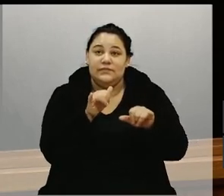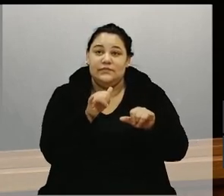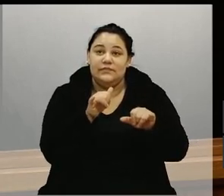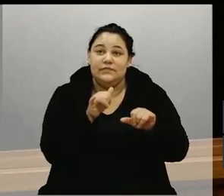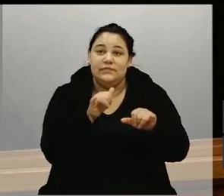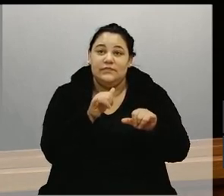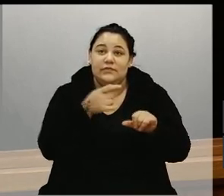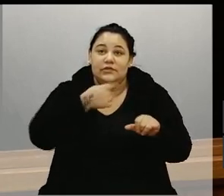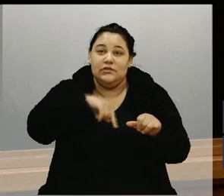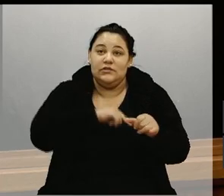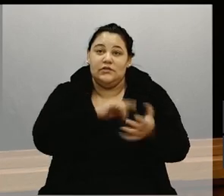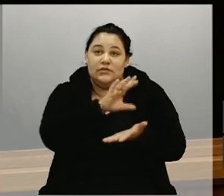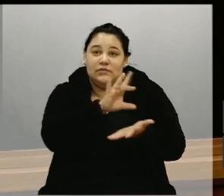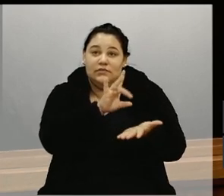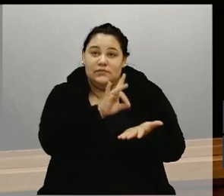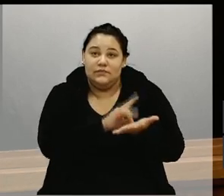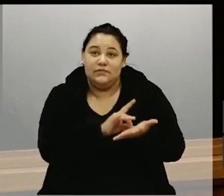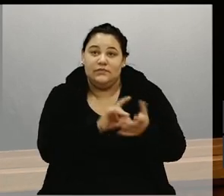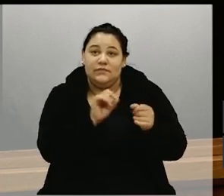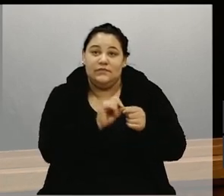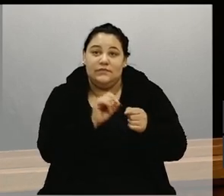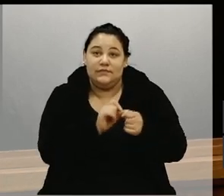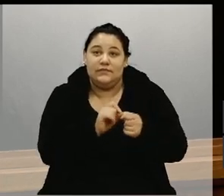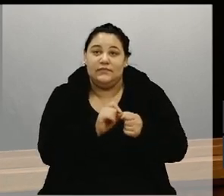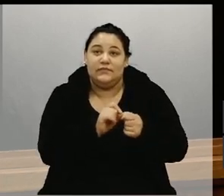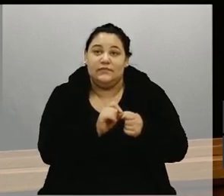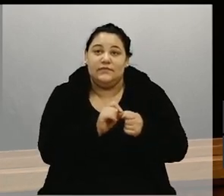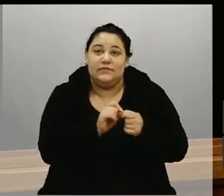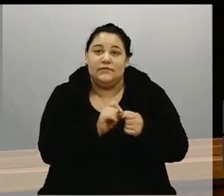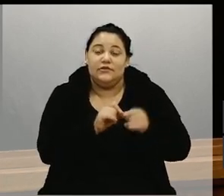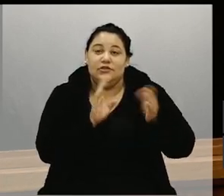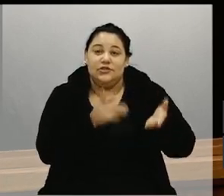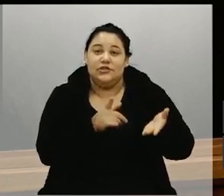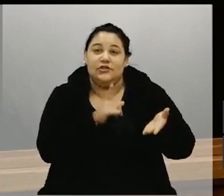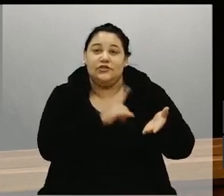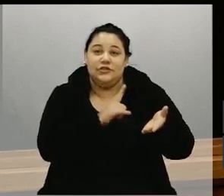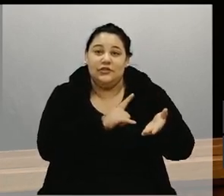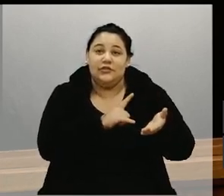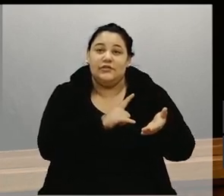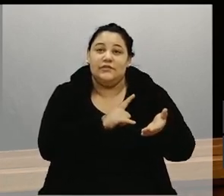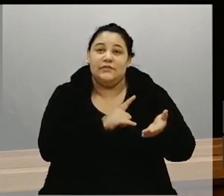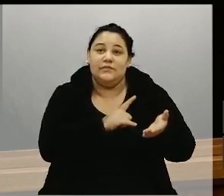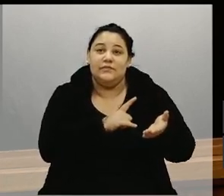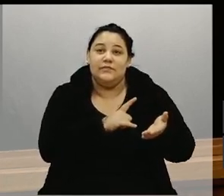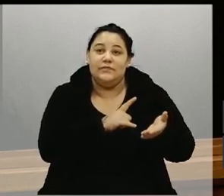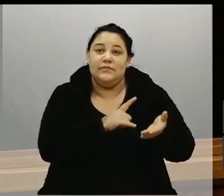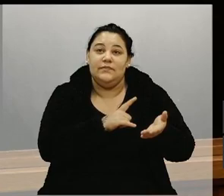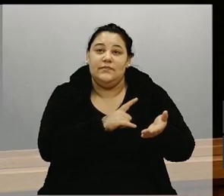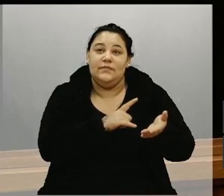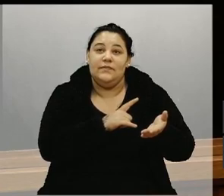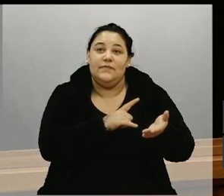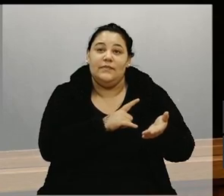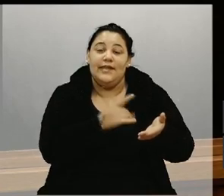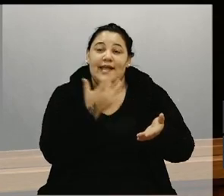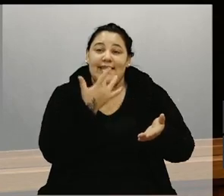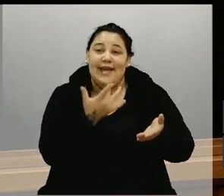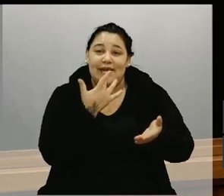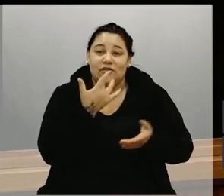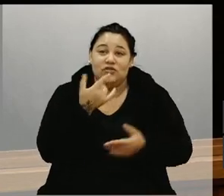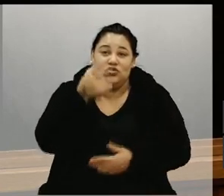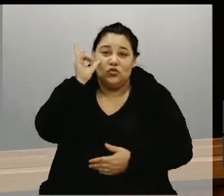protocolando um ofício, já havíamos feito, inclusive, na tarde de ontem, né,